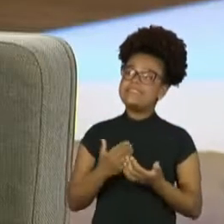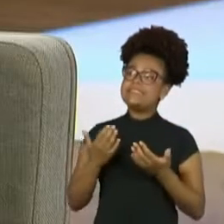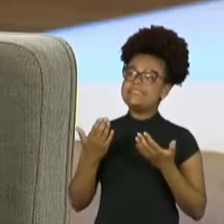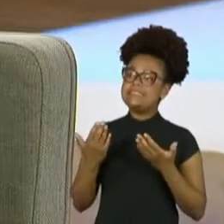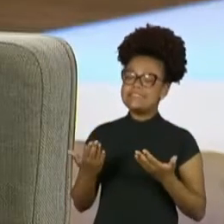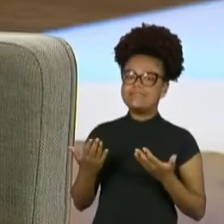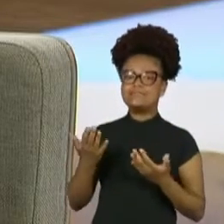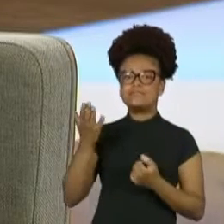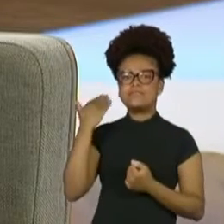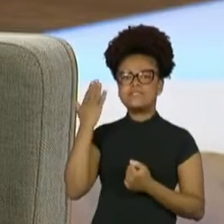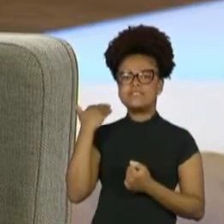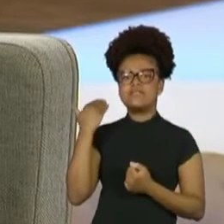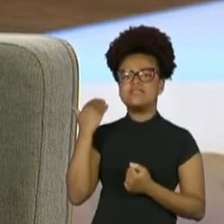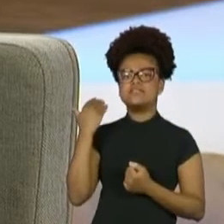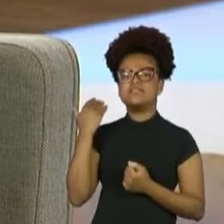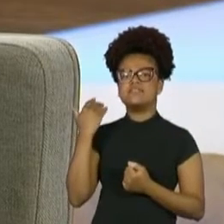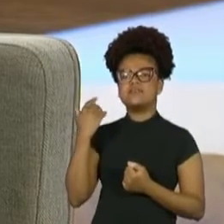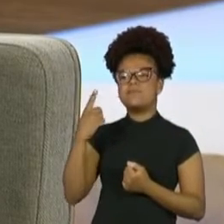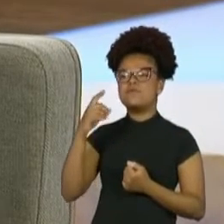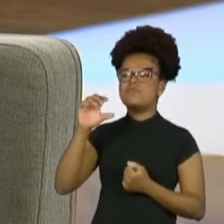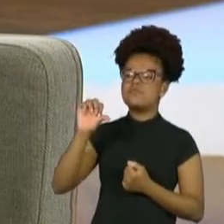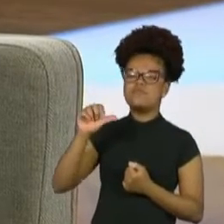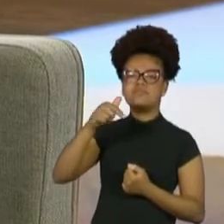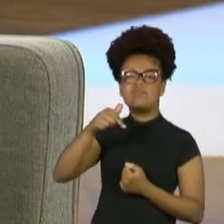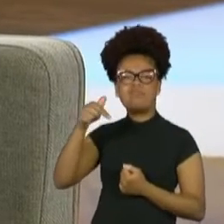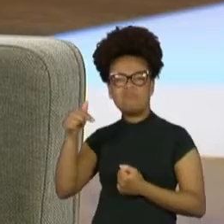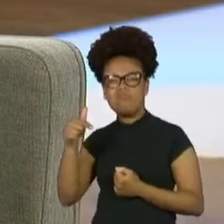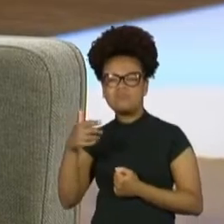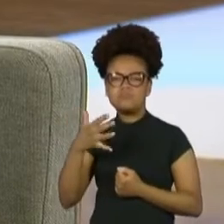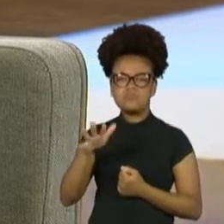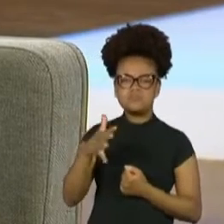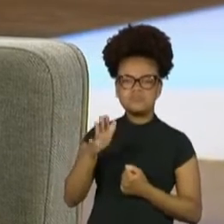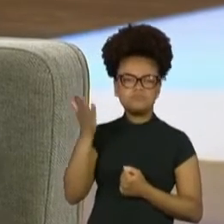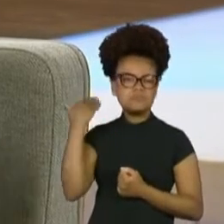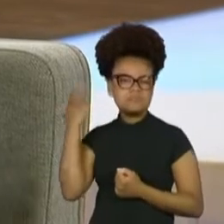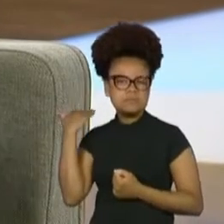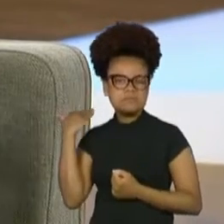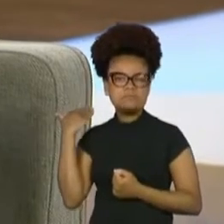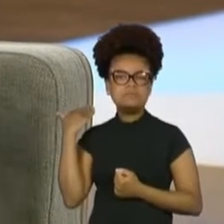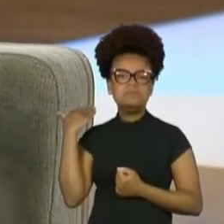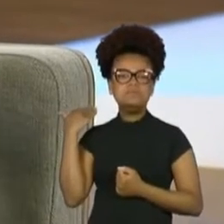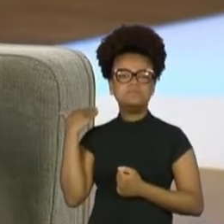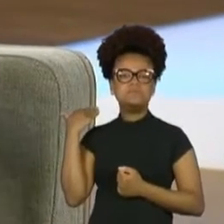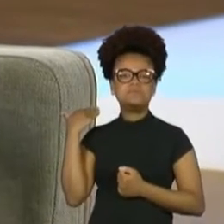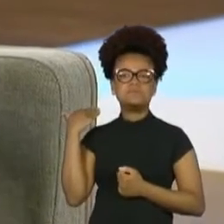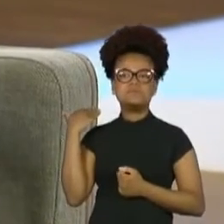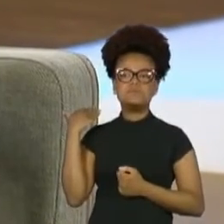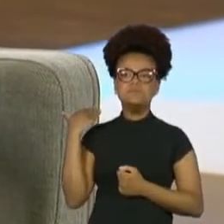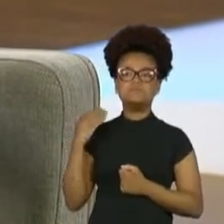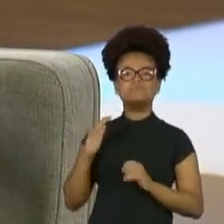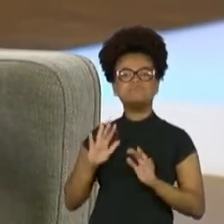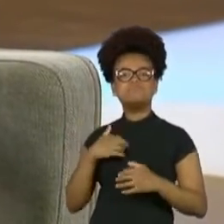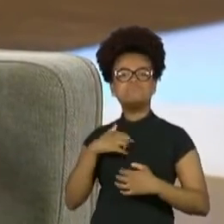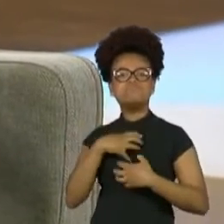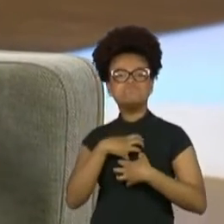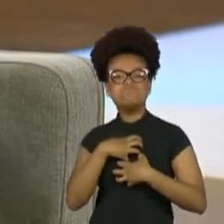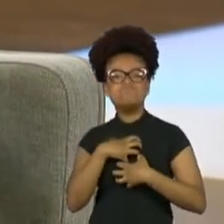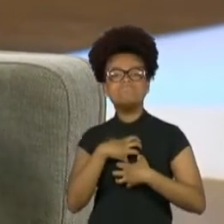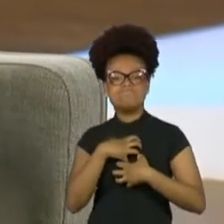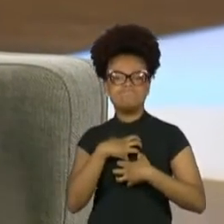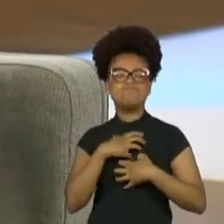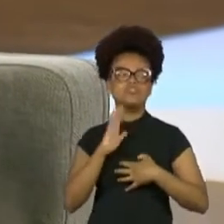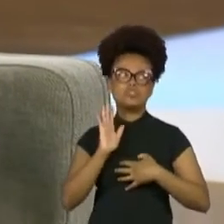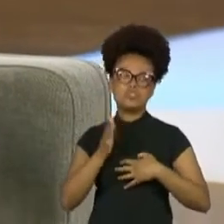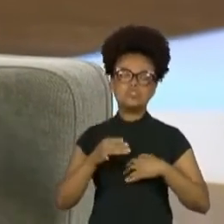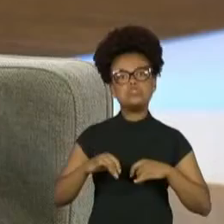eu não, esse sofrimento, por esse sofrimento eu não passei, não,